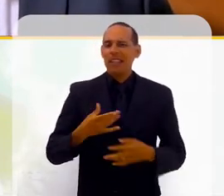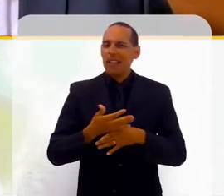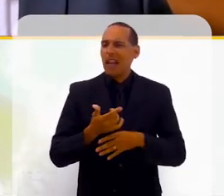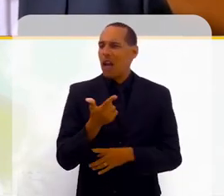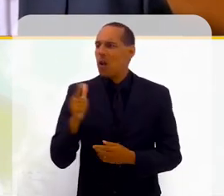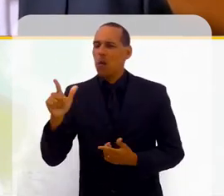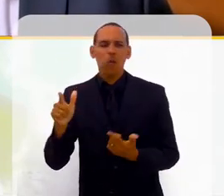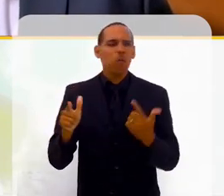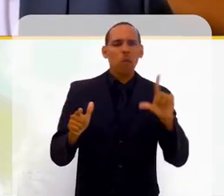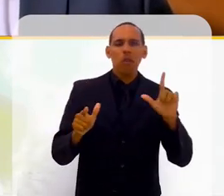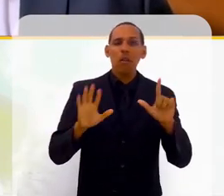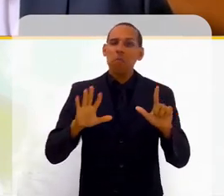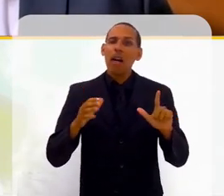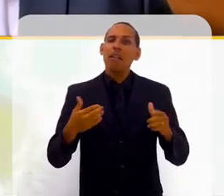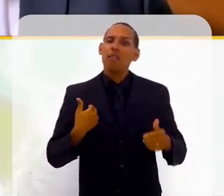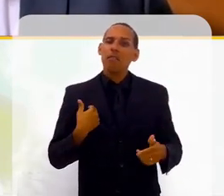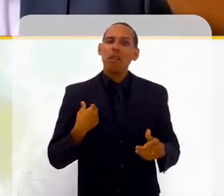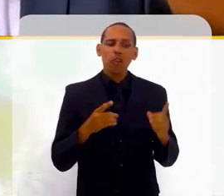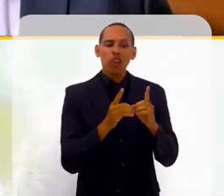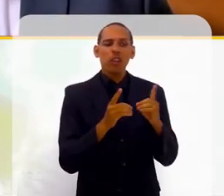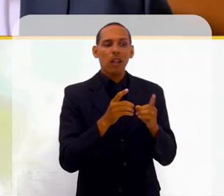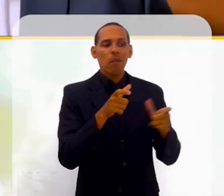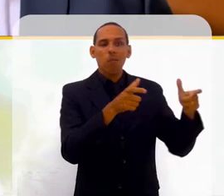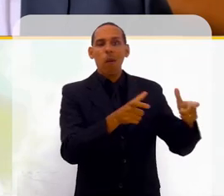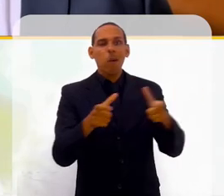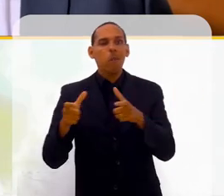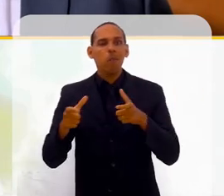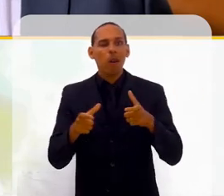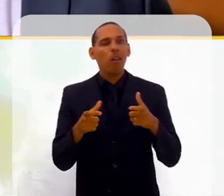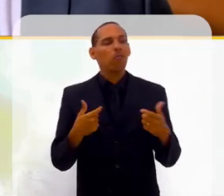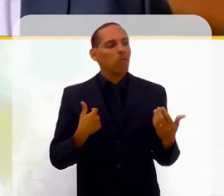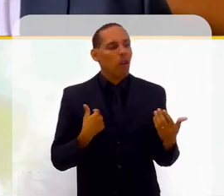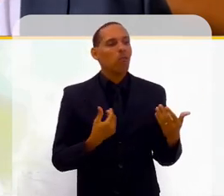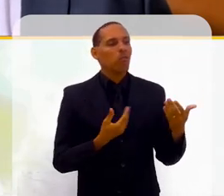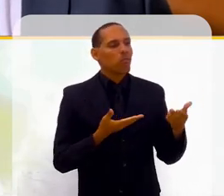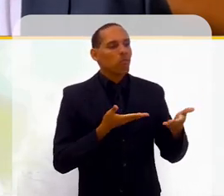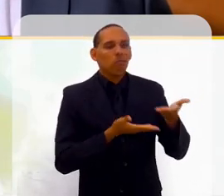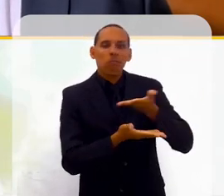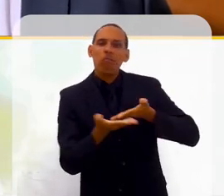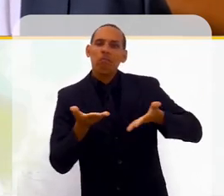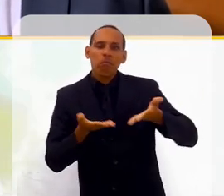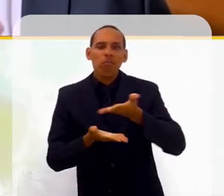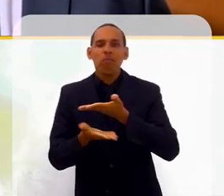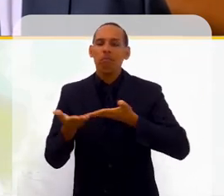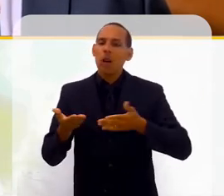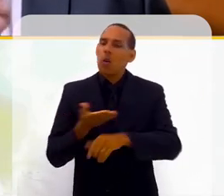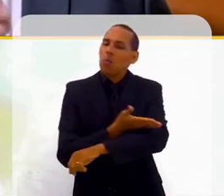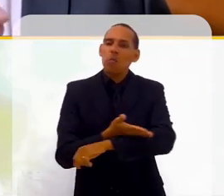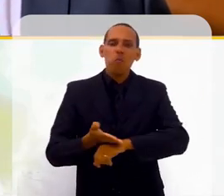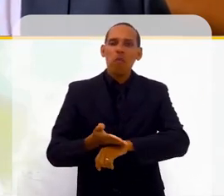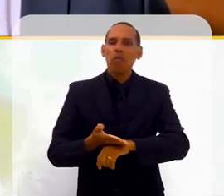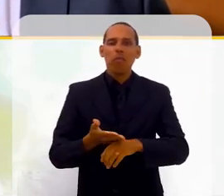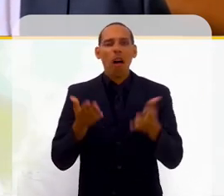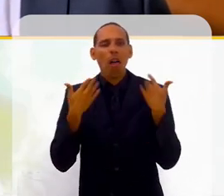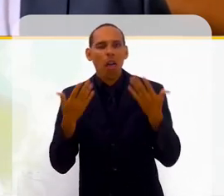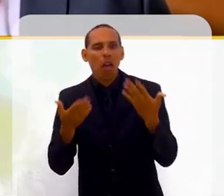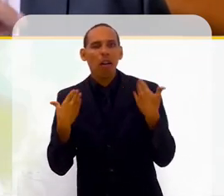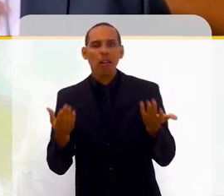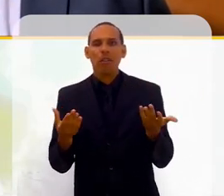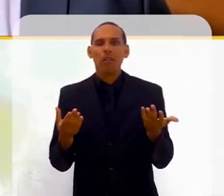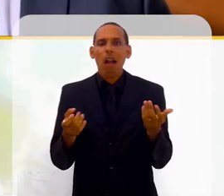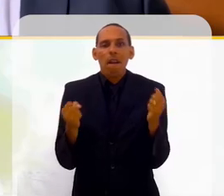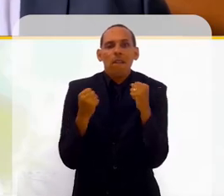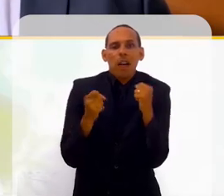convivi muito bem com aquela dinâmica ali, de onde a gente tem um ciclo muito bem definido, um período de verão, um período de inverno com muita